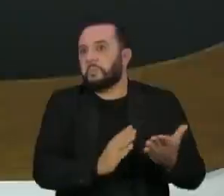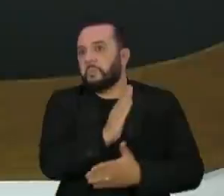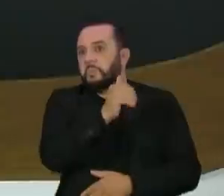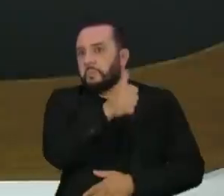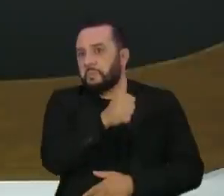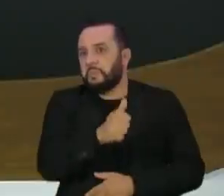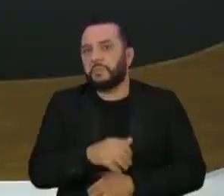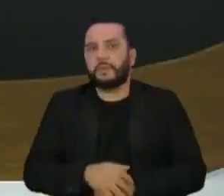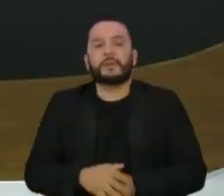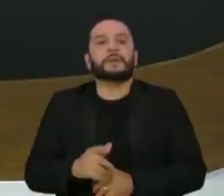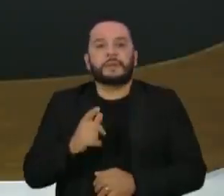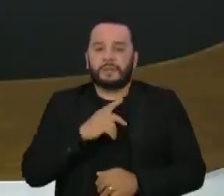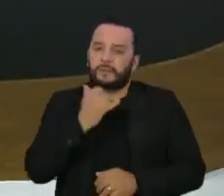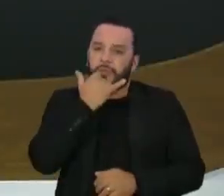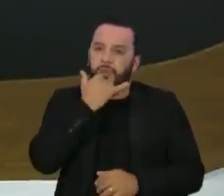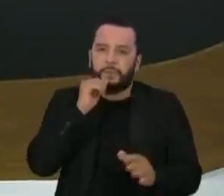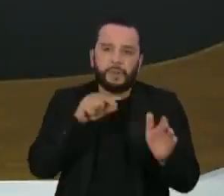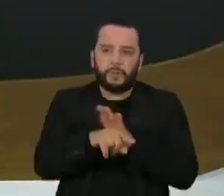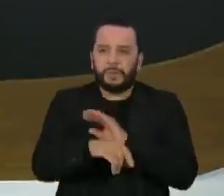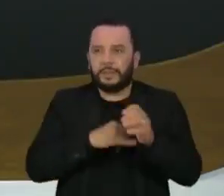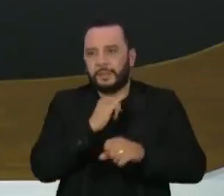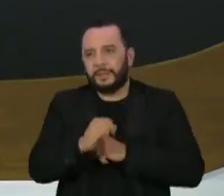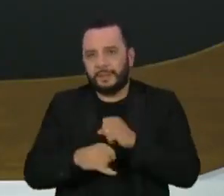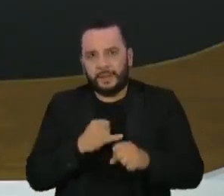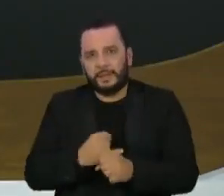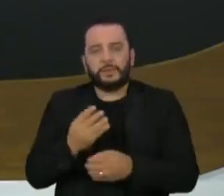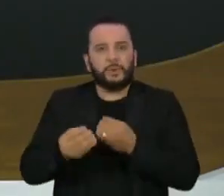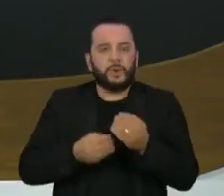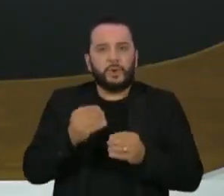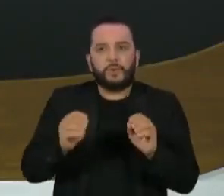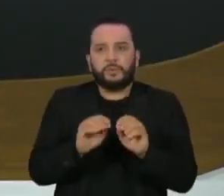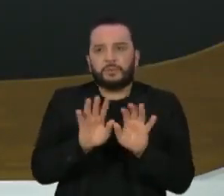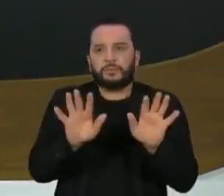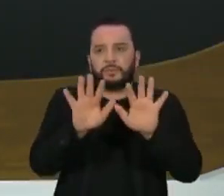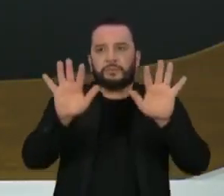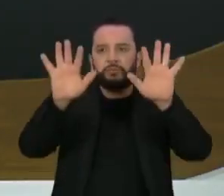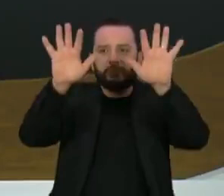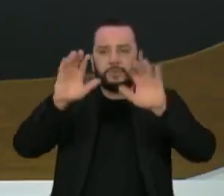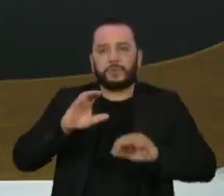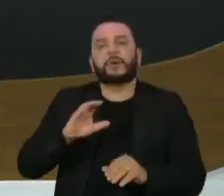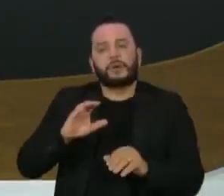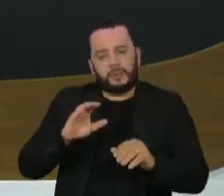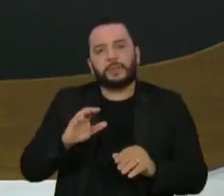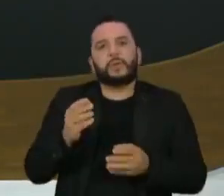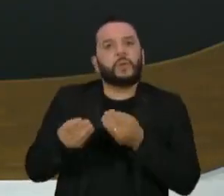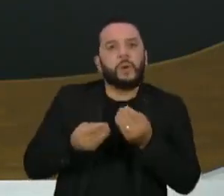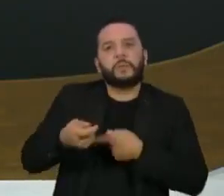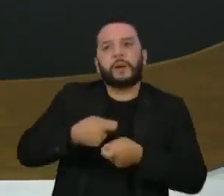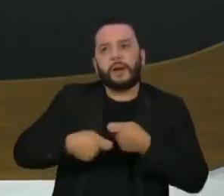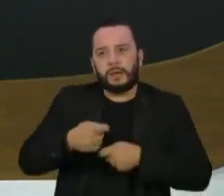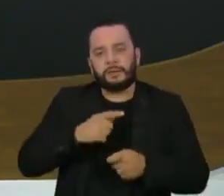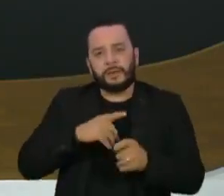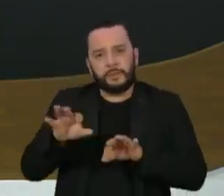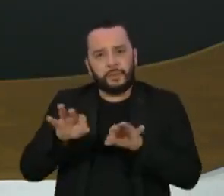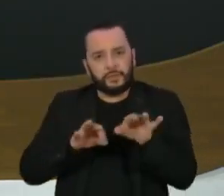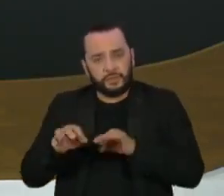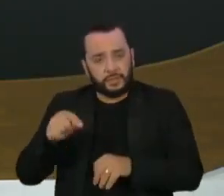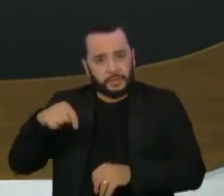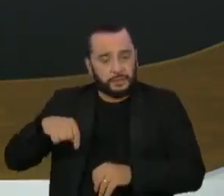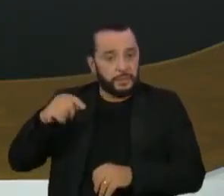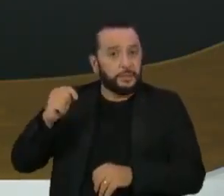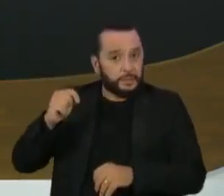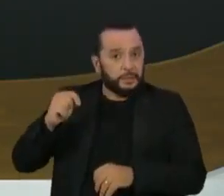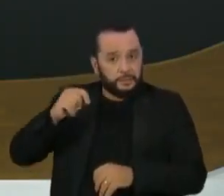Muita pergunta aqui na internet sobre mercado de carbono. O governo lançou um programa no ano passado, mas que é um programa insuficiente, que